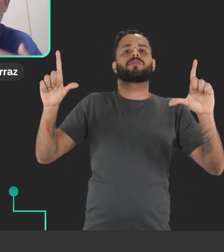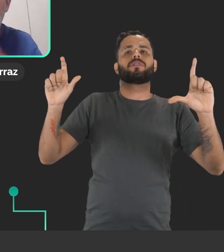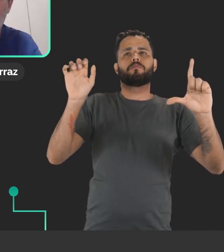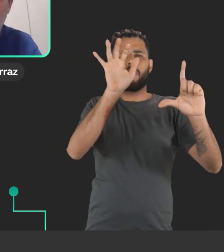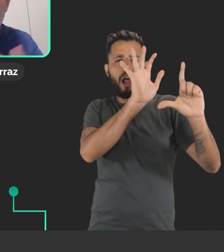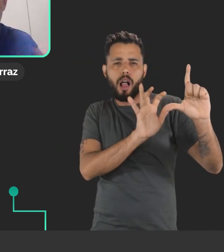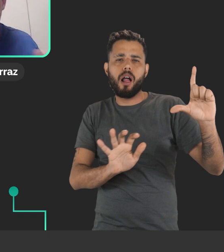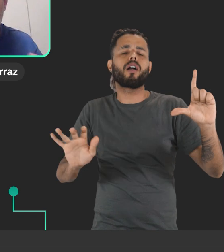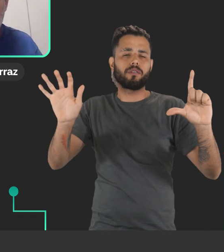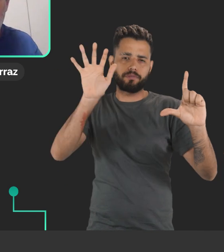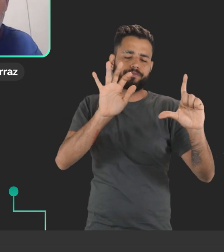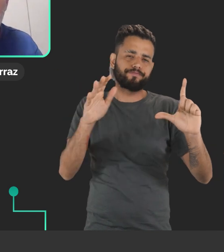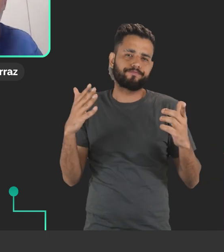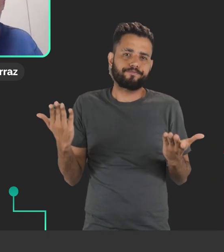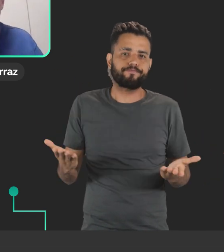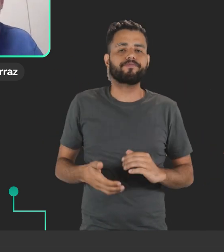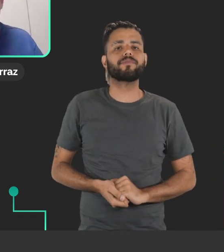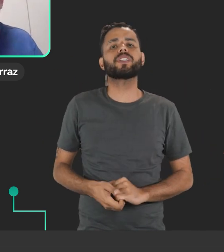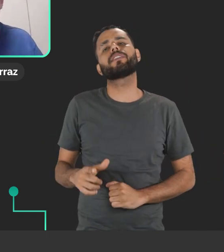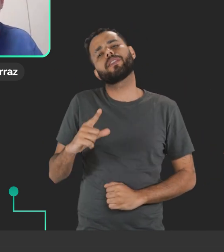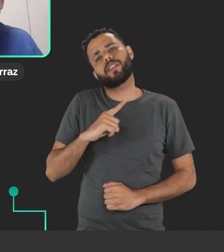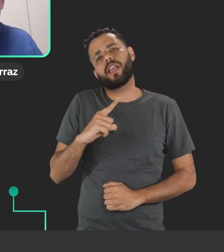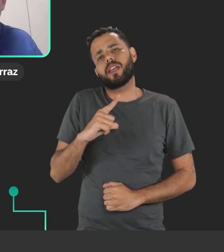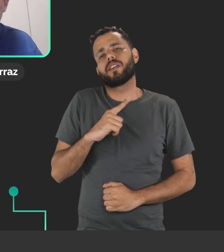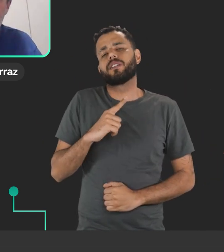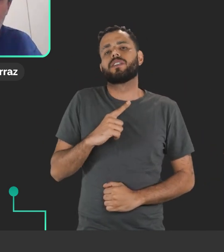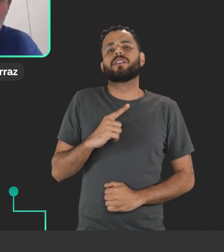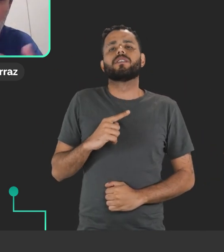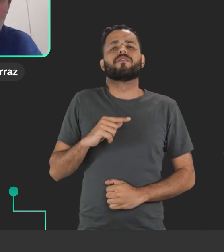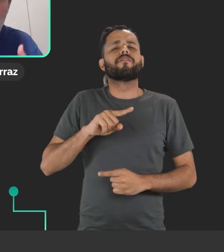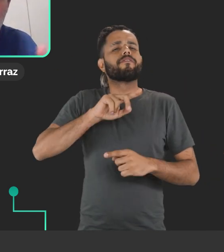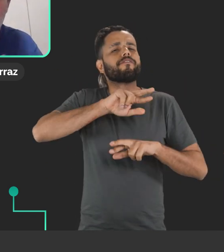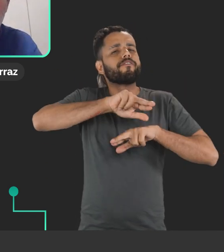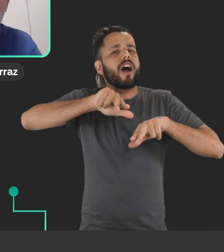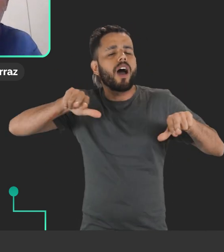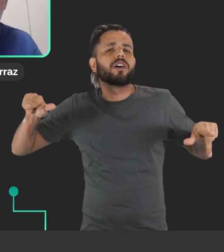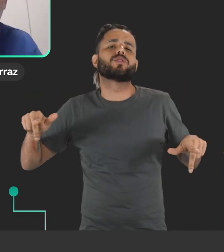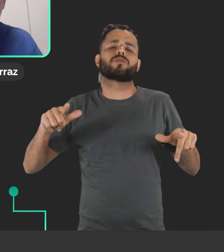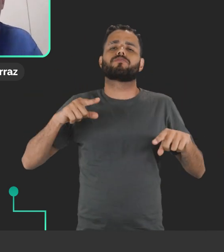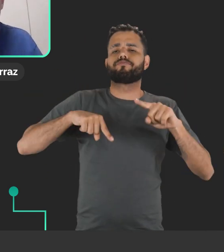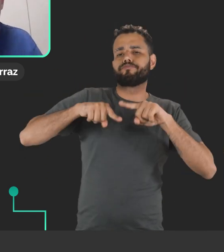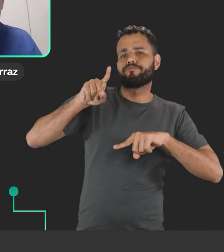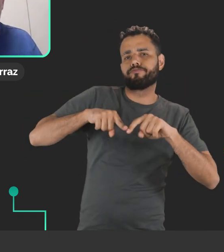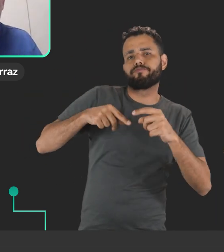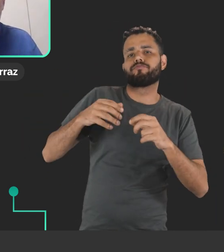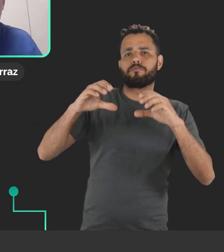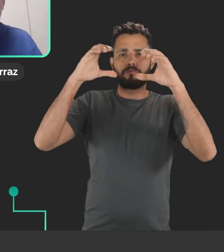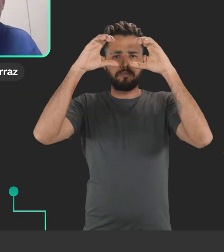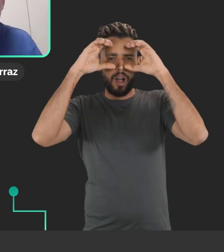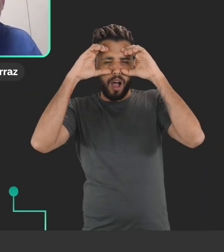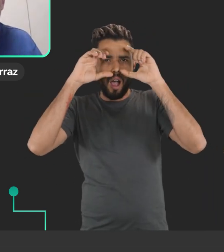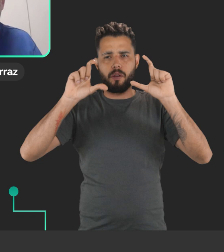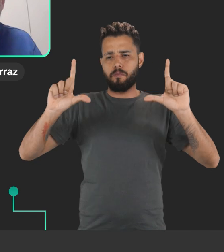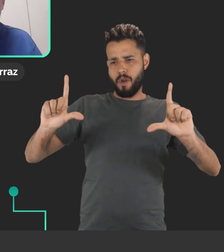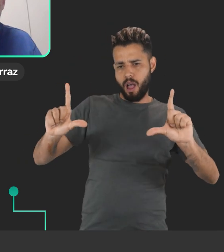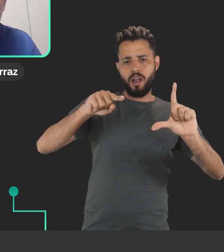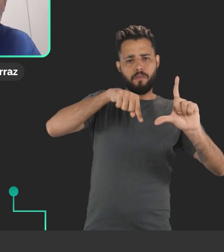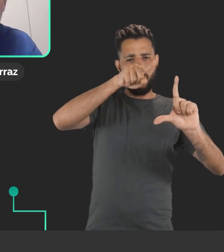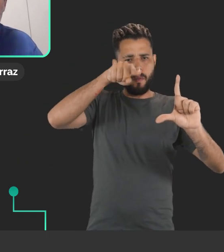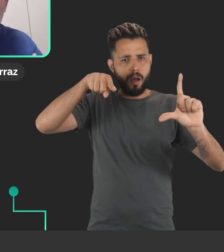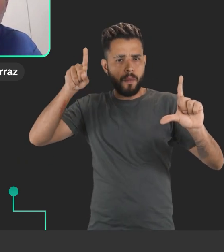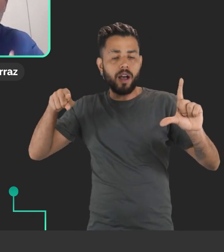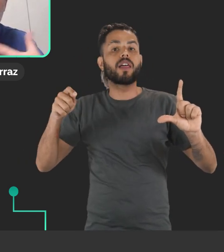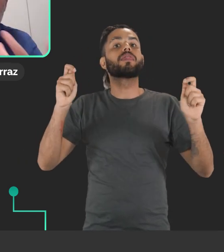Realidade estendida, realidade virtual, né? A gente tem aí uma série hoje de dispositivos que tratam dessa questão, né? Que